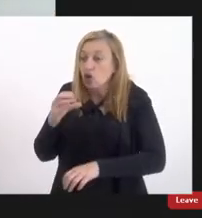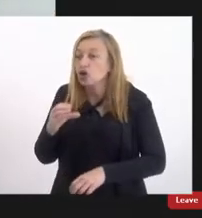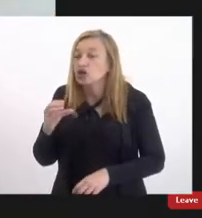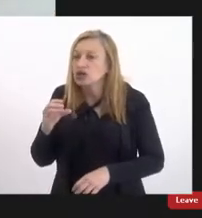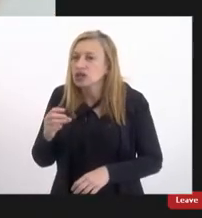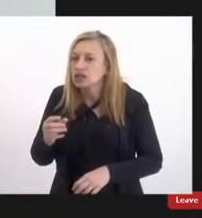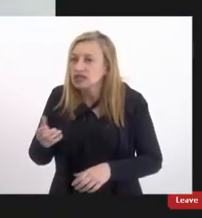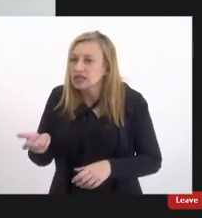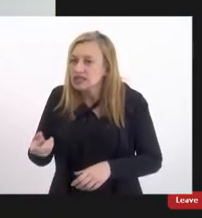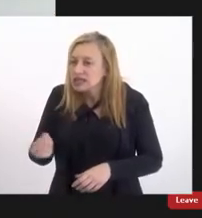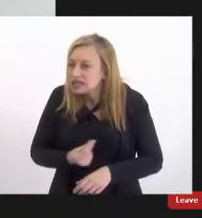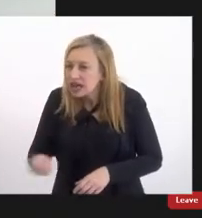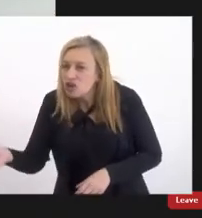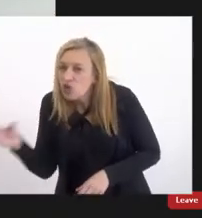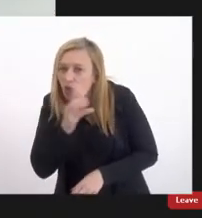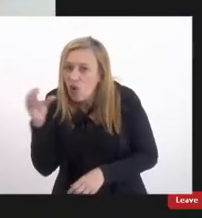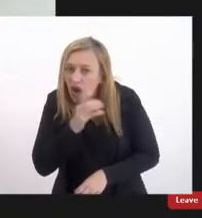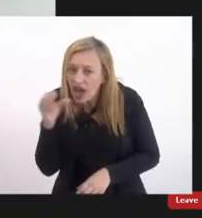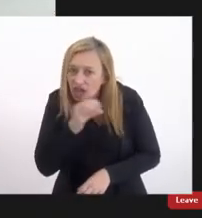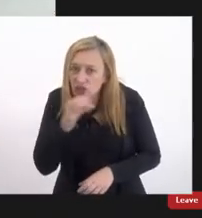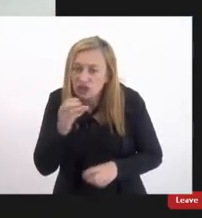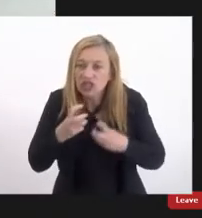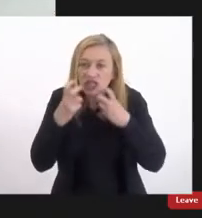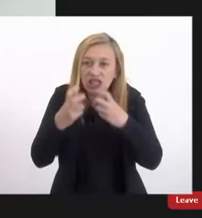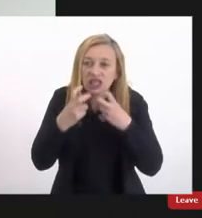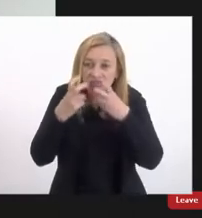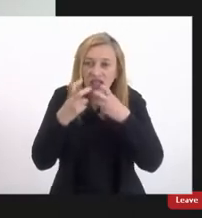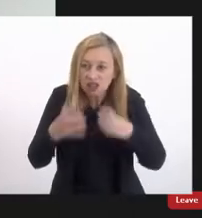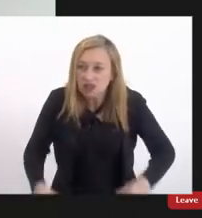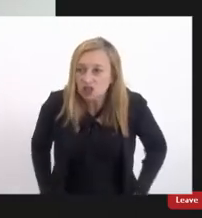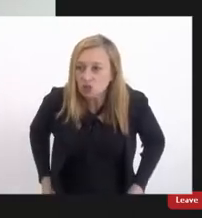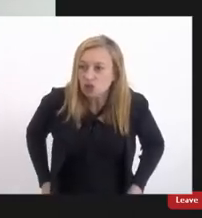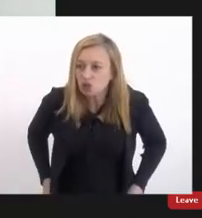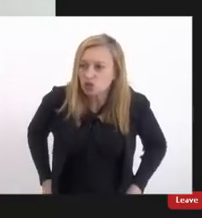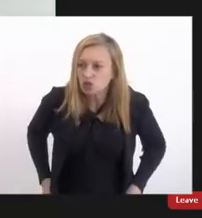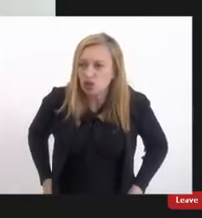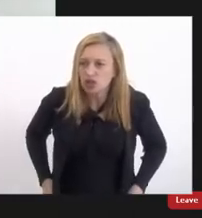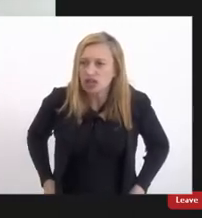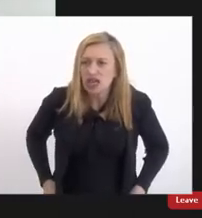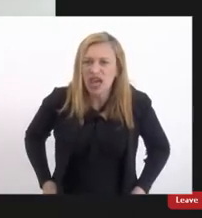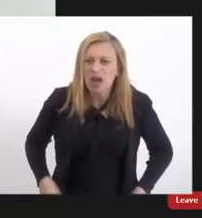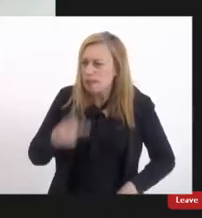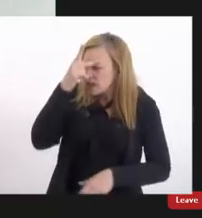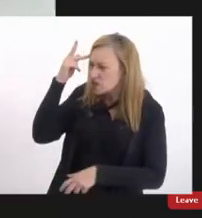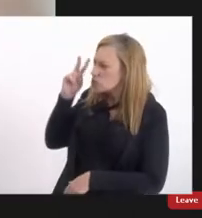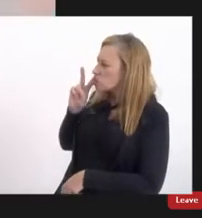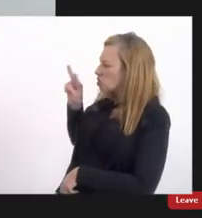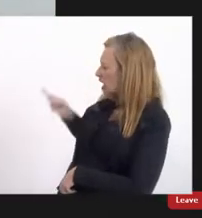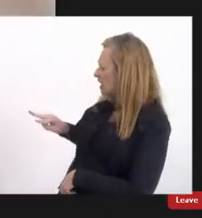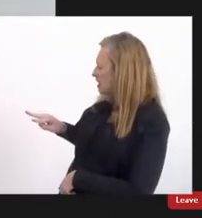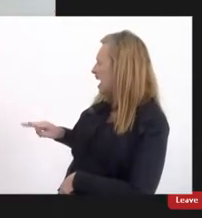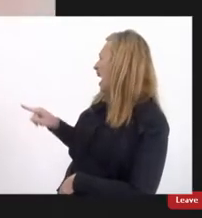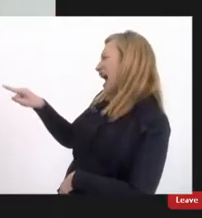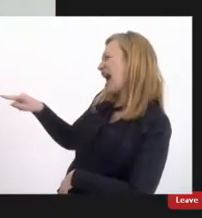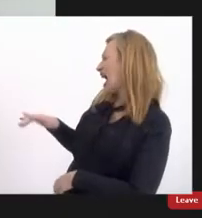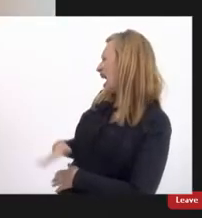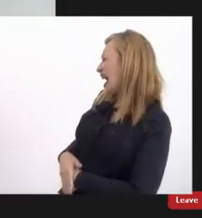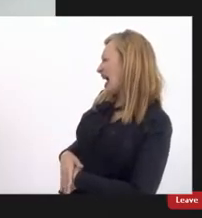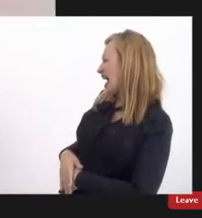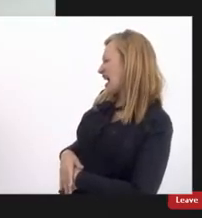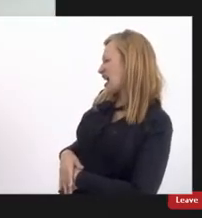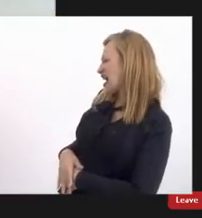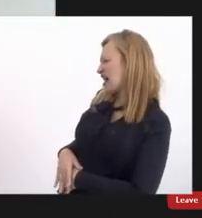e ela tinha certeza que alguém tinha feito alguma coisa porque ela tava segurando o short ninguém acreditou não é deficiente intelectual